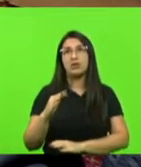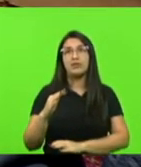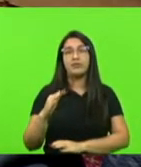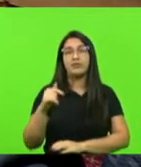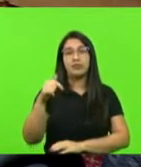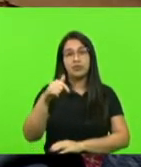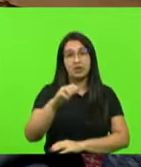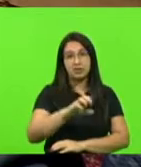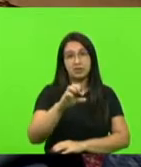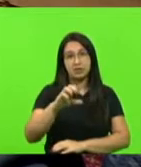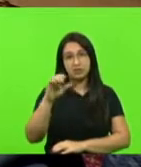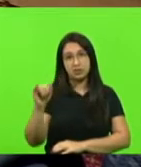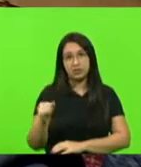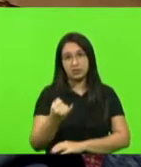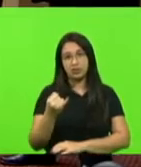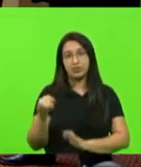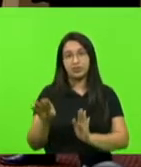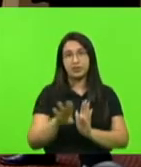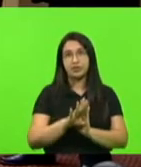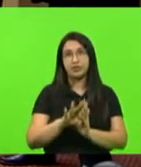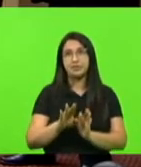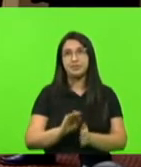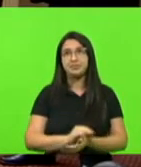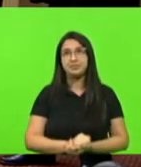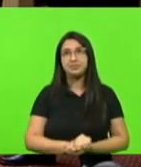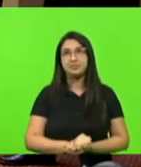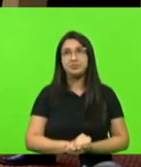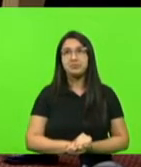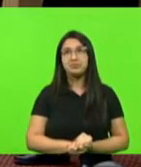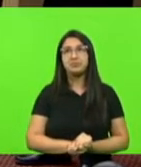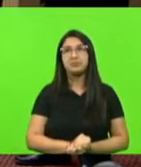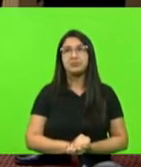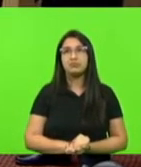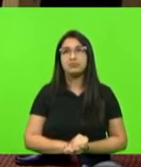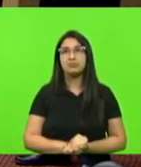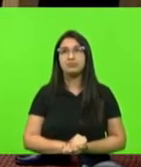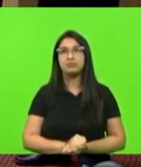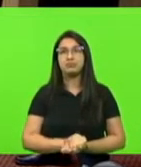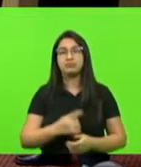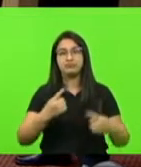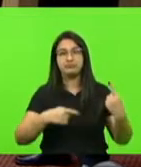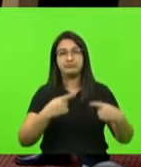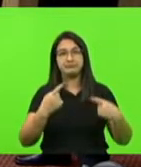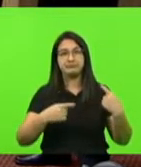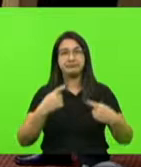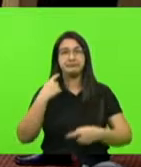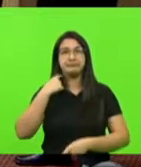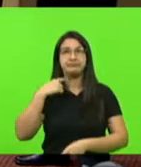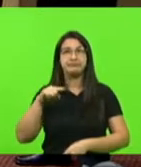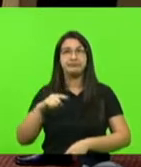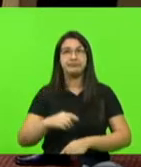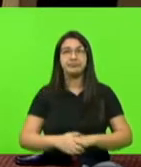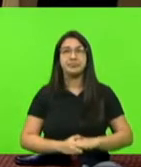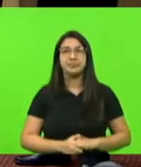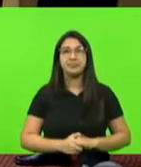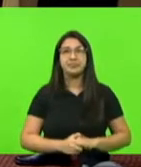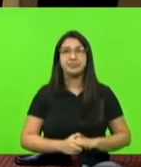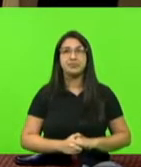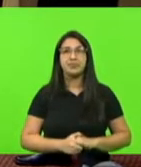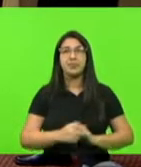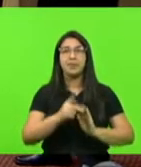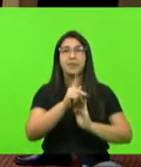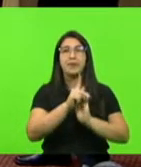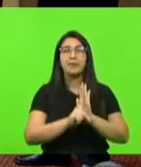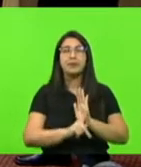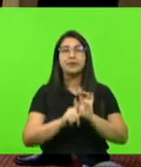CCJ depois dessa. Presidente. Para discutir com a palavra o deputado José Milton Schaefer. O projeto,